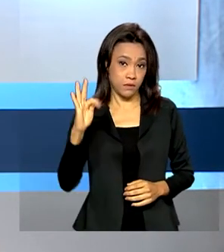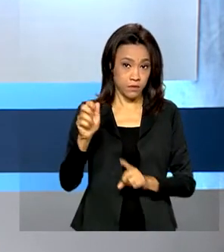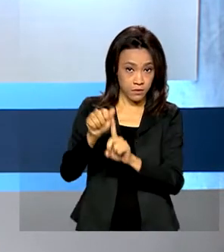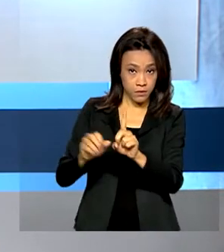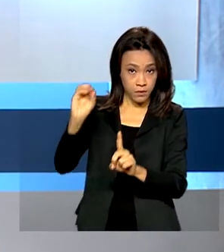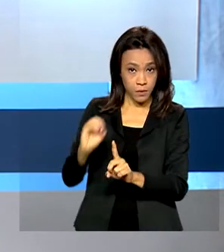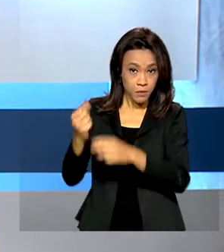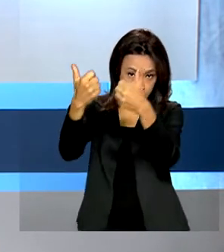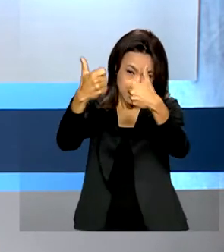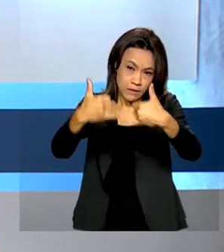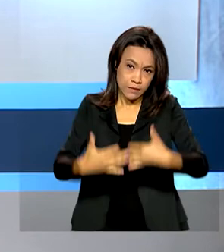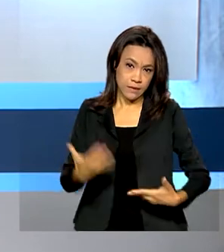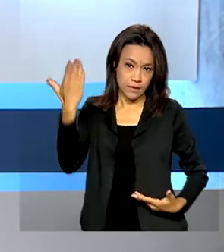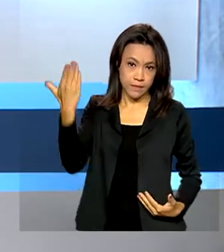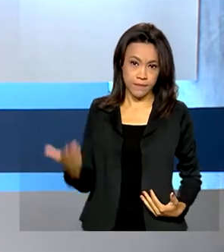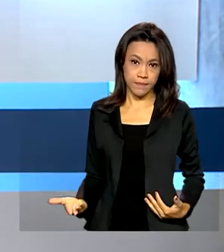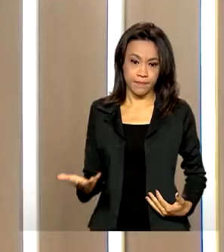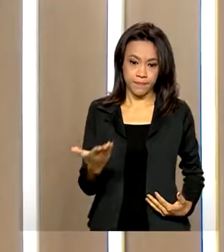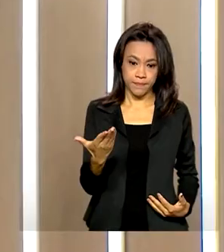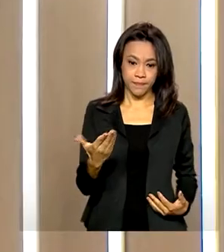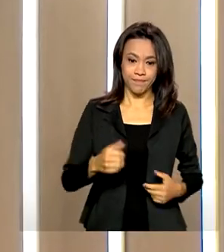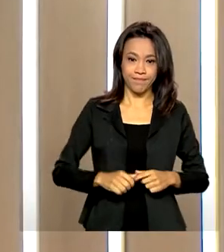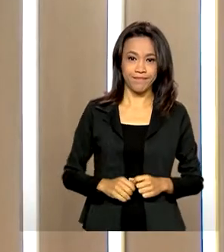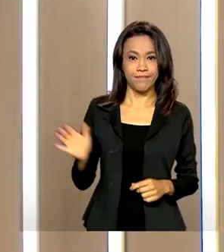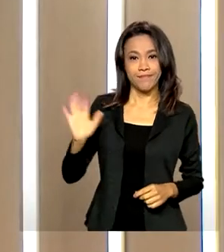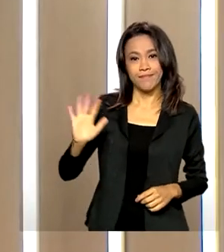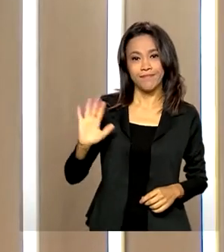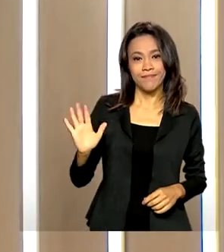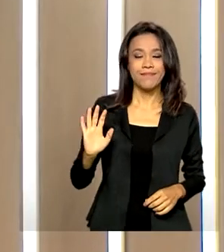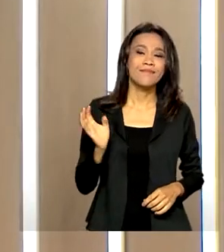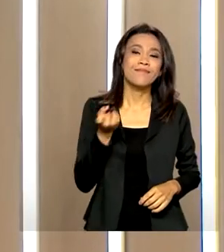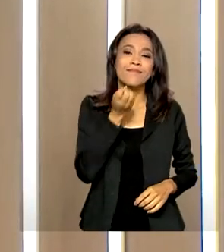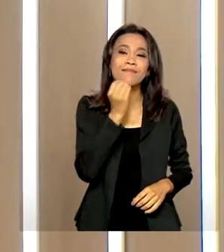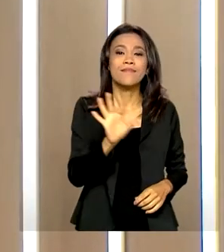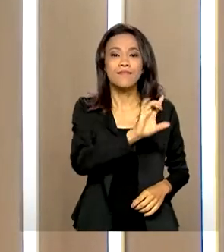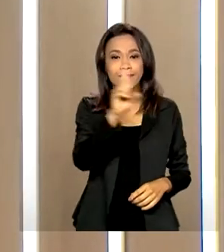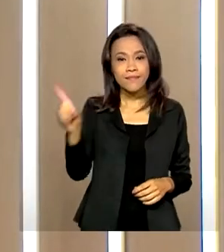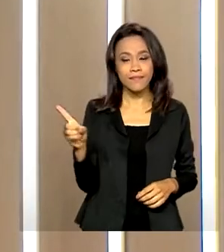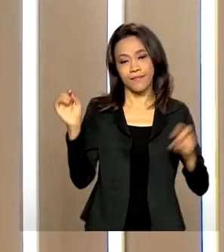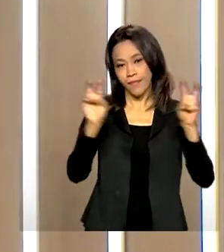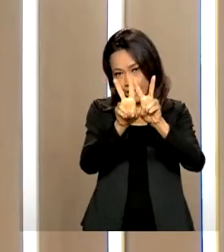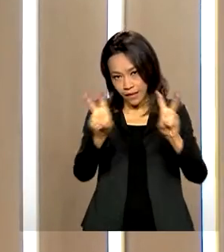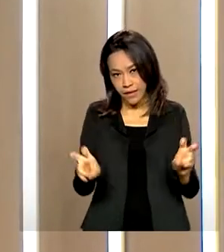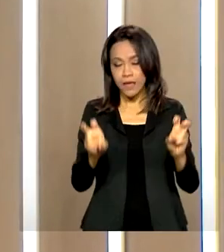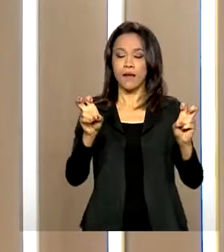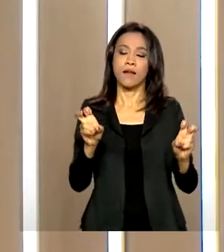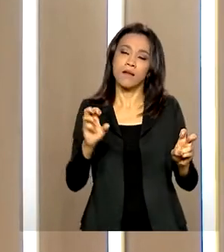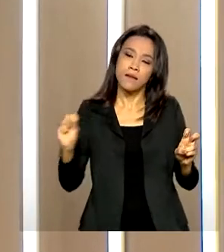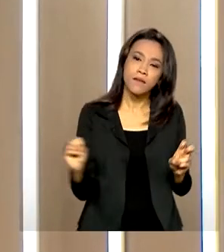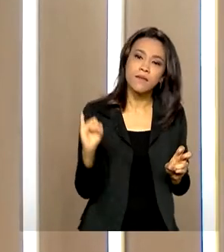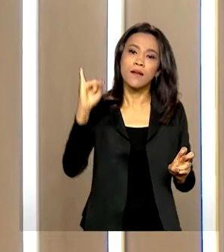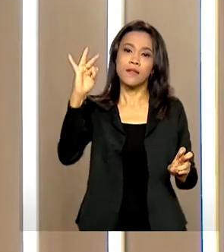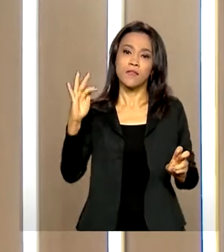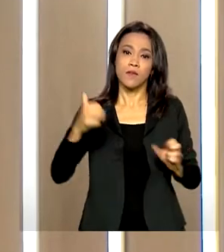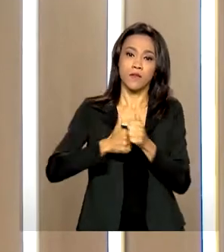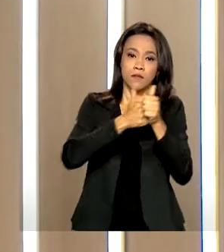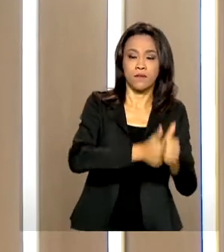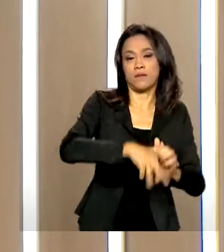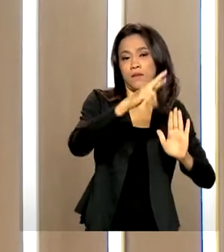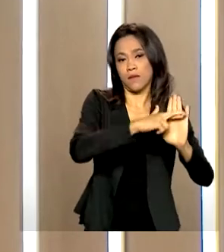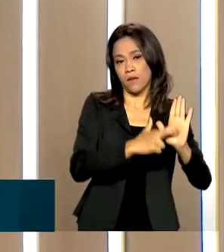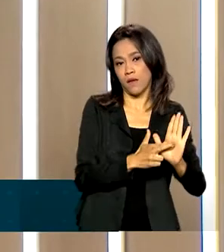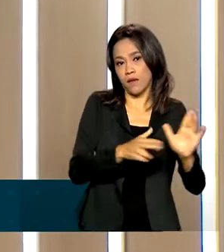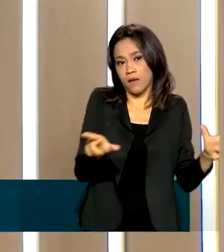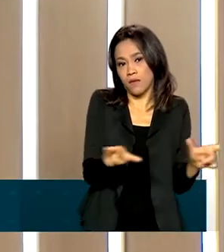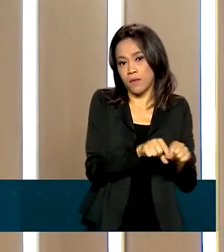comenta é Ricardo Caldas. Olá, bom dia a todos. O nosso tema de hoje é a inflação medida pelo IPCA 15, que